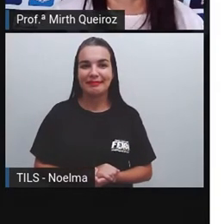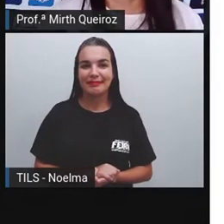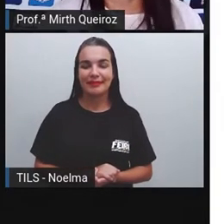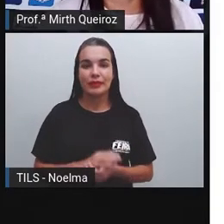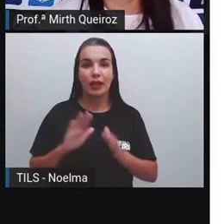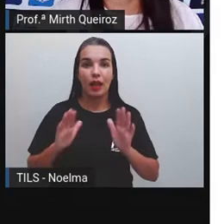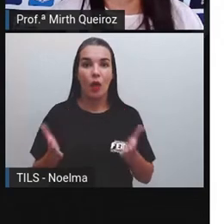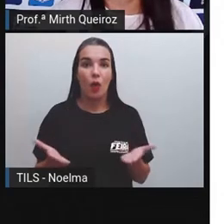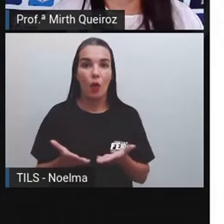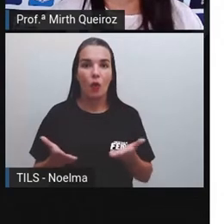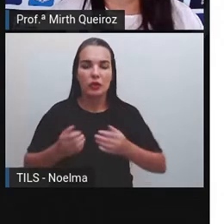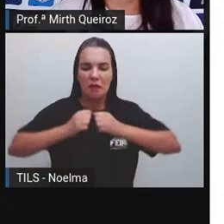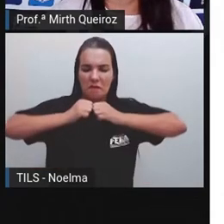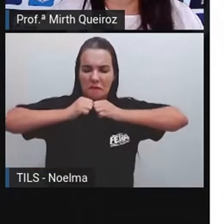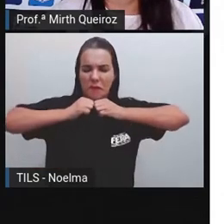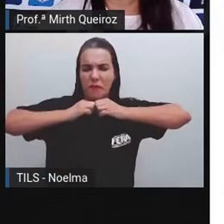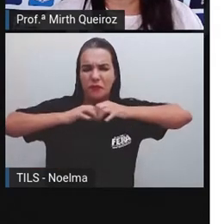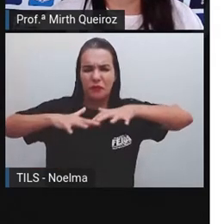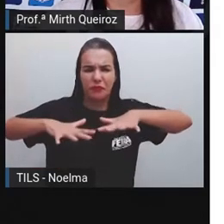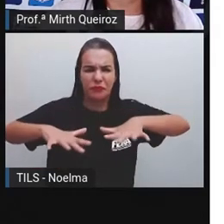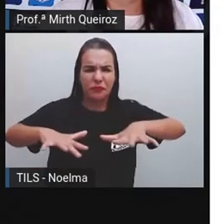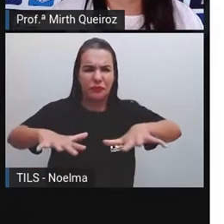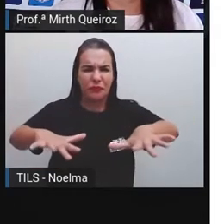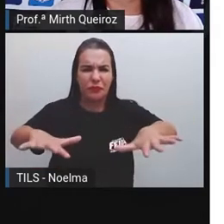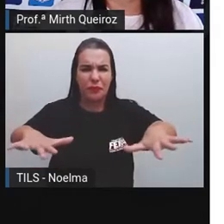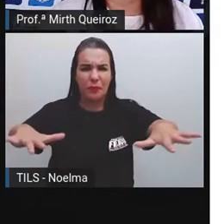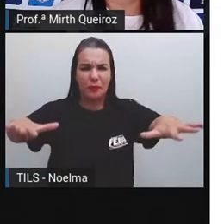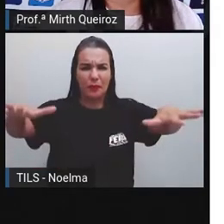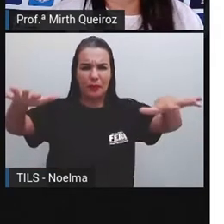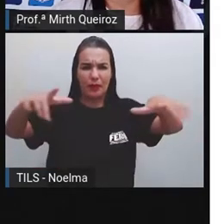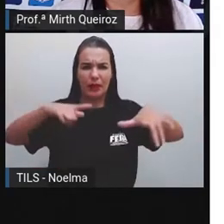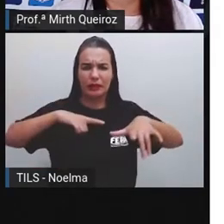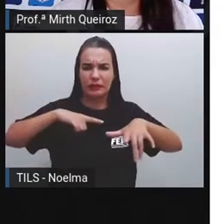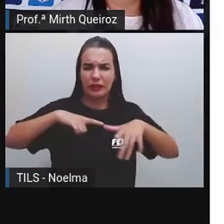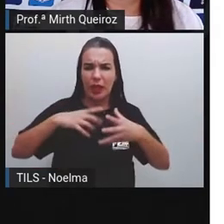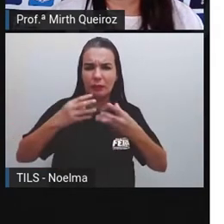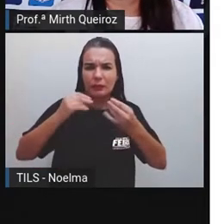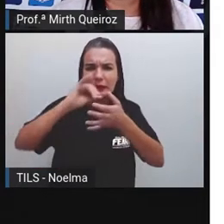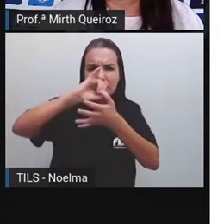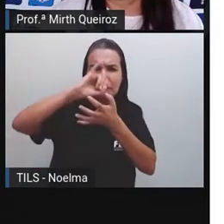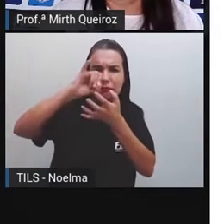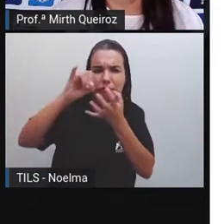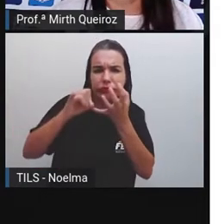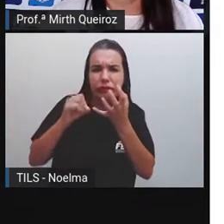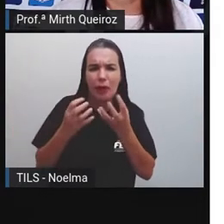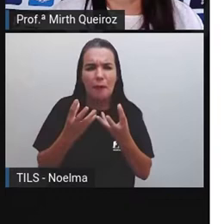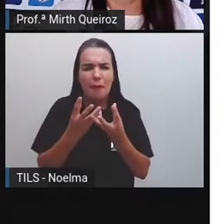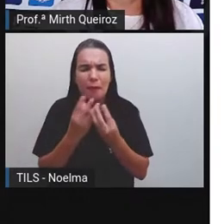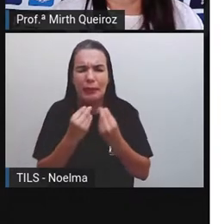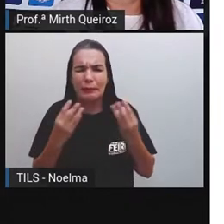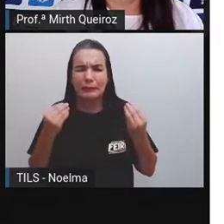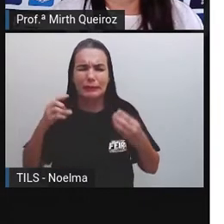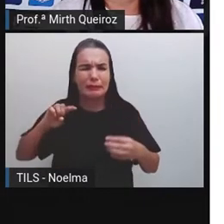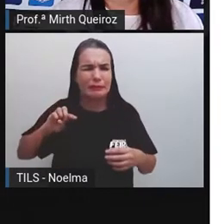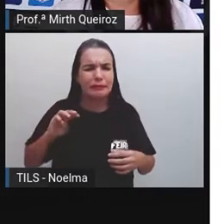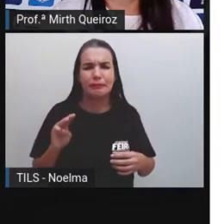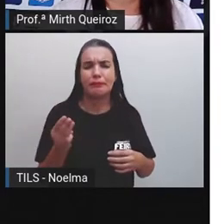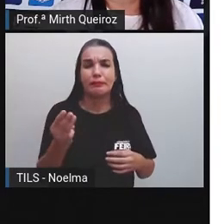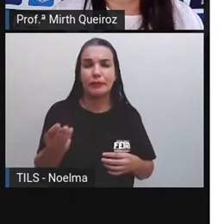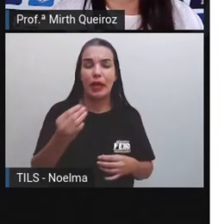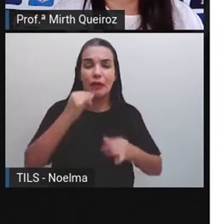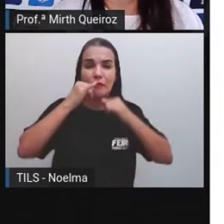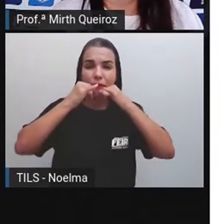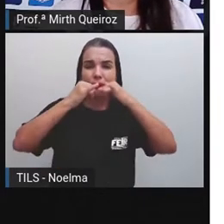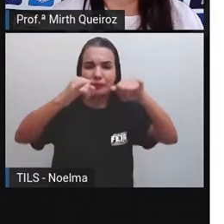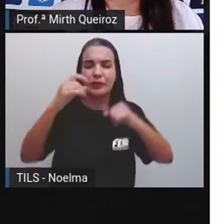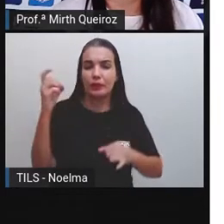Hoje, disseminadas em massa pelas redes Junto a milhares de fake news As notícias eram veiculadas